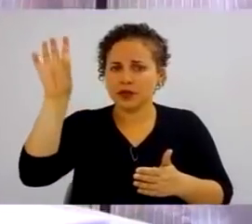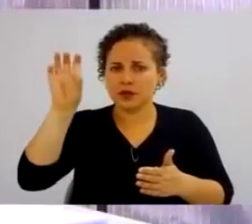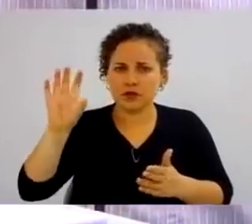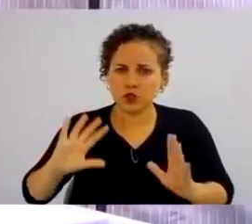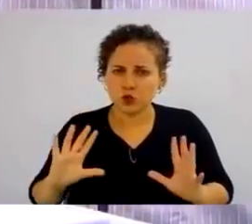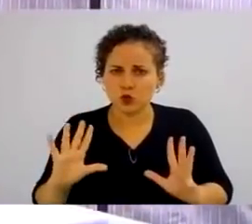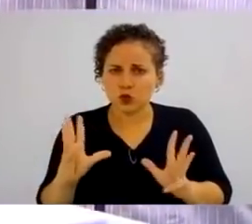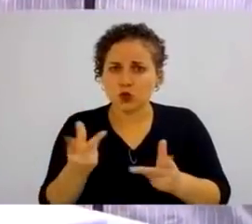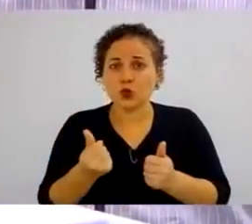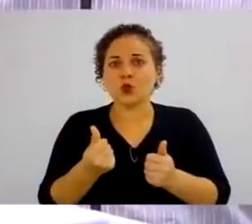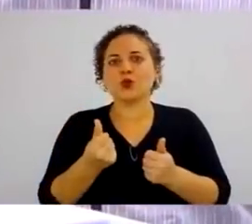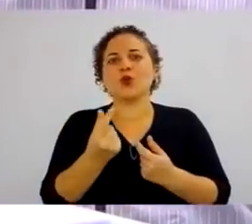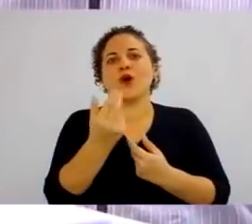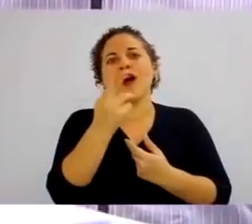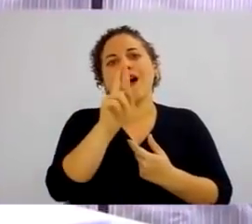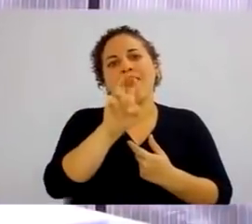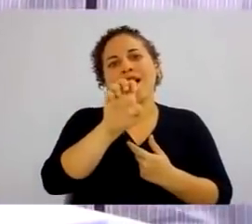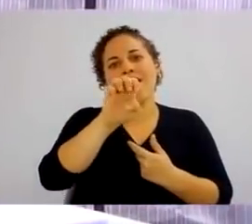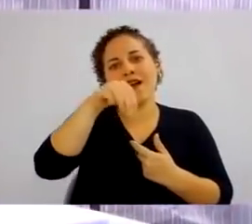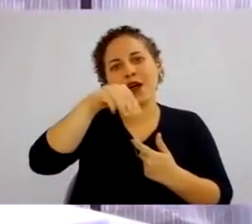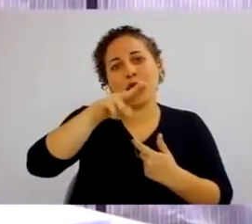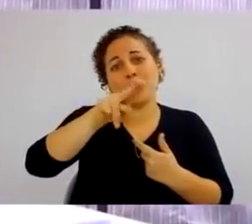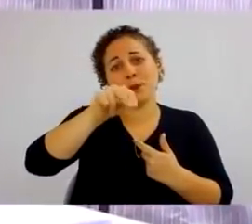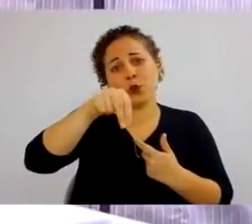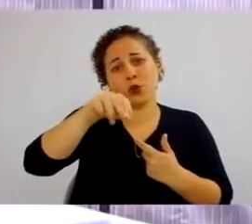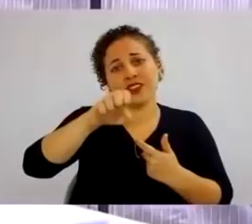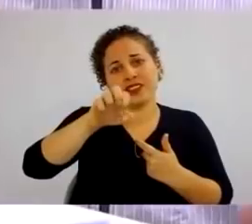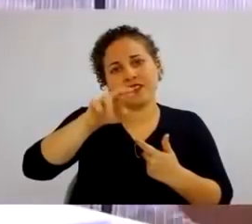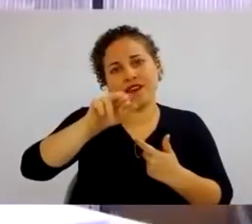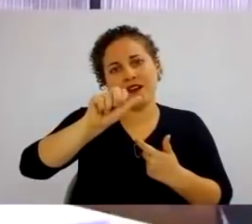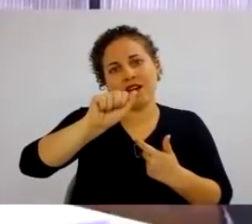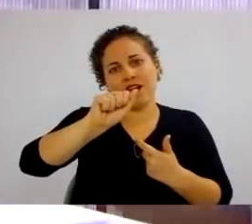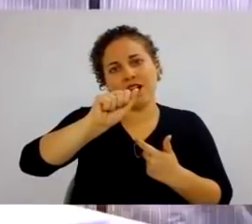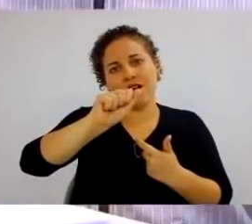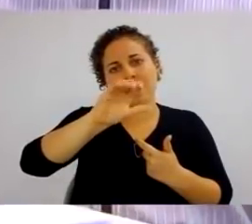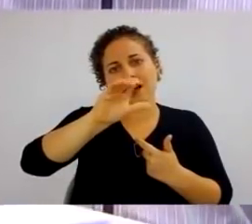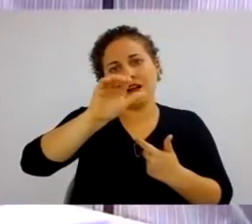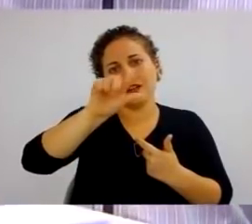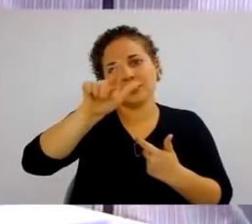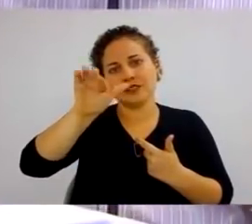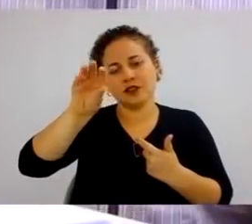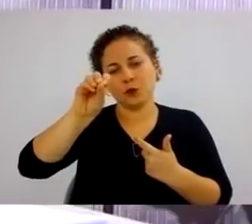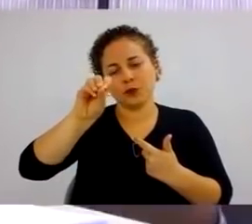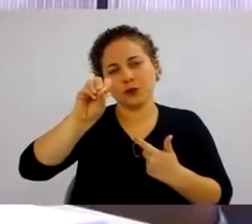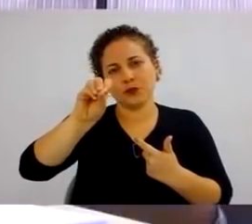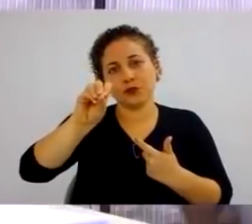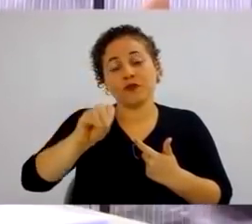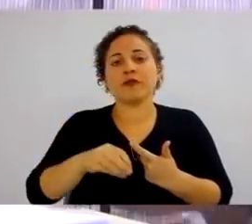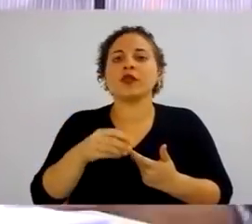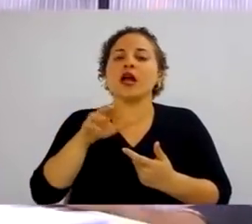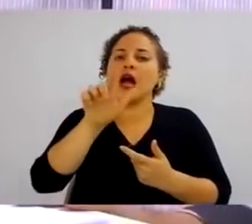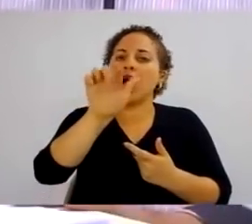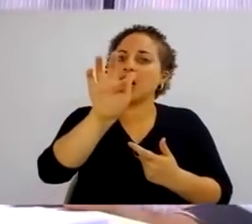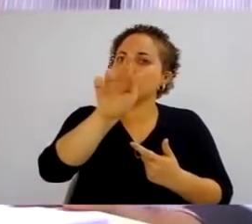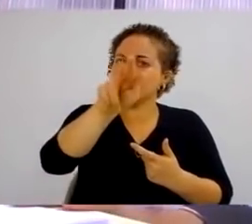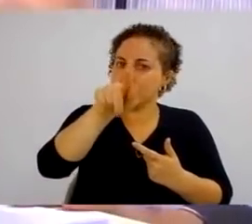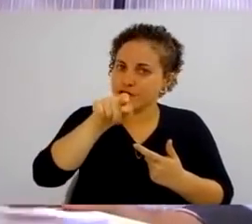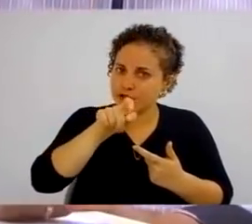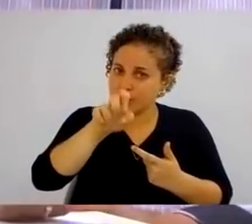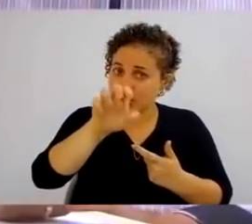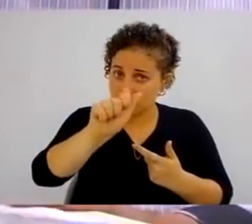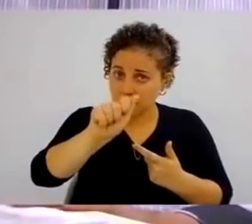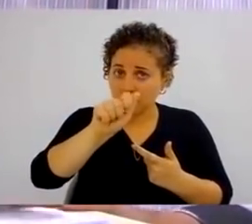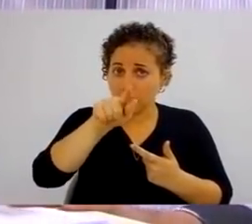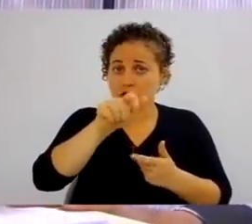juntando tudo a remuneração. E aí nós temos a remuneração fixa e variável. A fixa é o que você